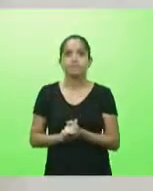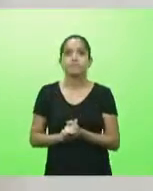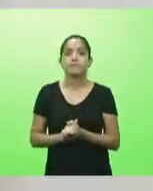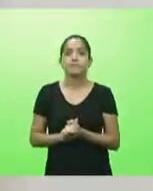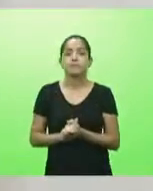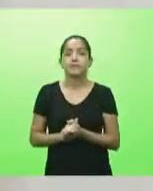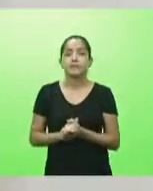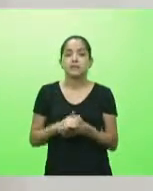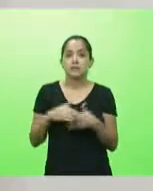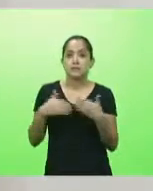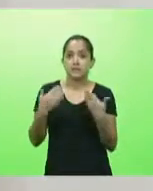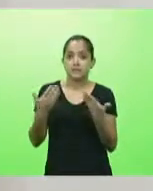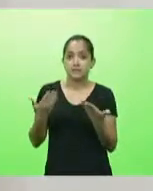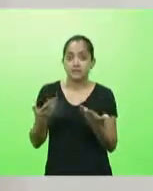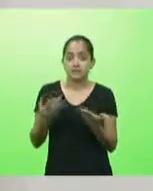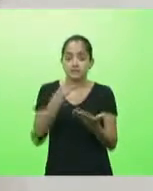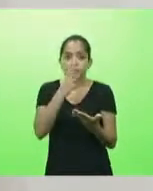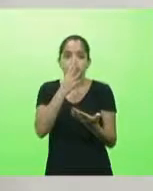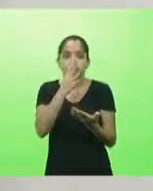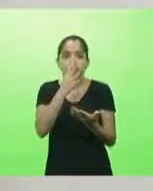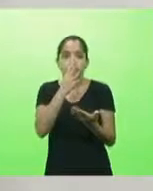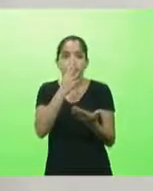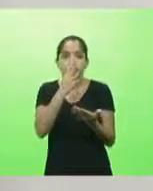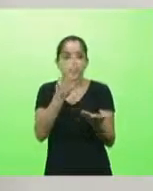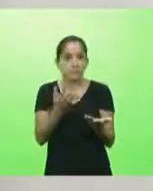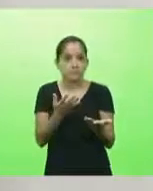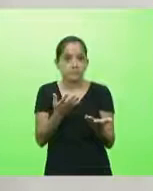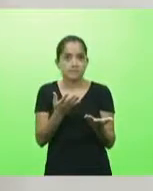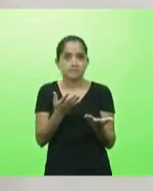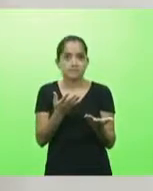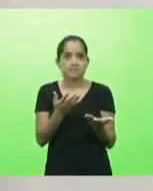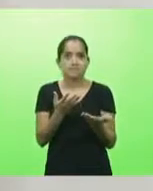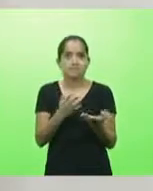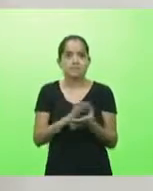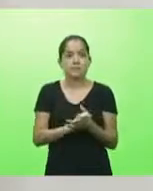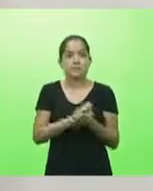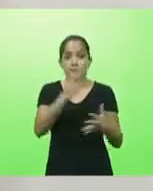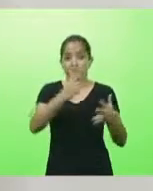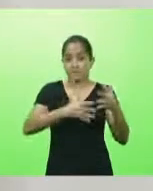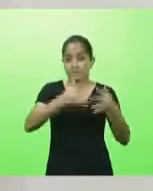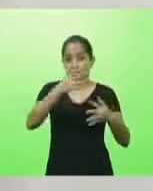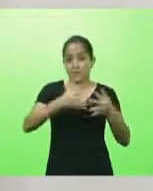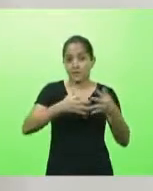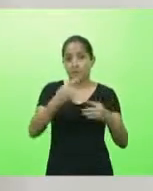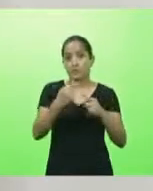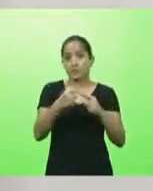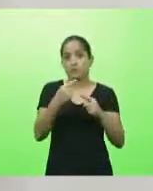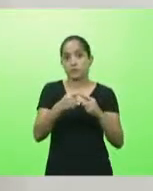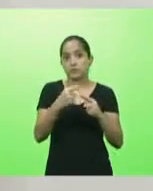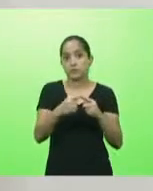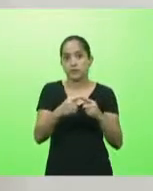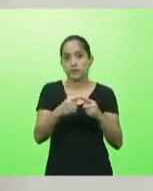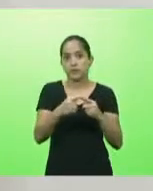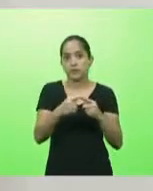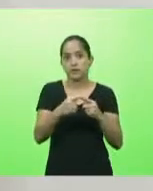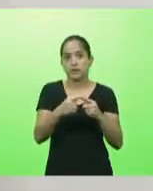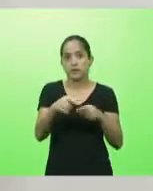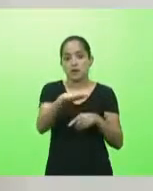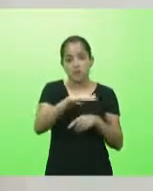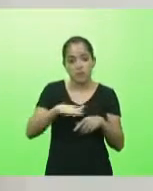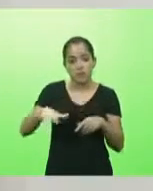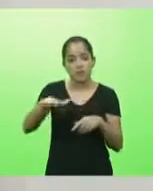Então, essa admiração pode trazer um transtorno muito grande. Por quê? Porque o mercado